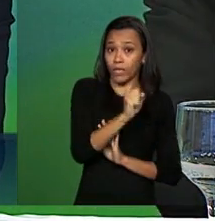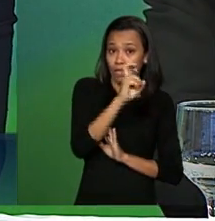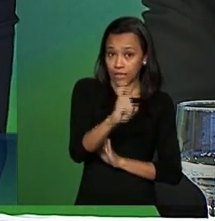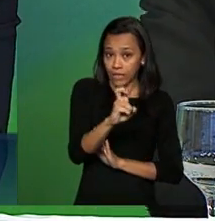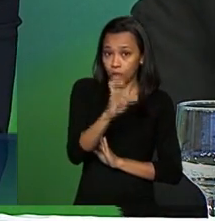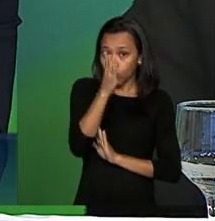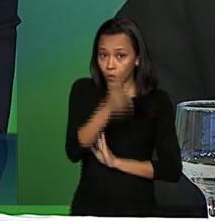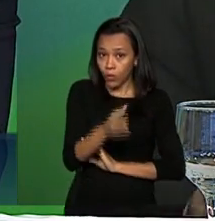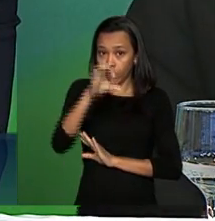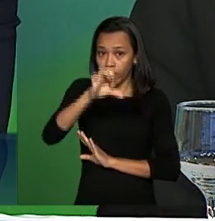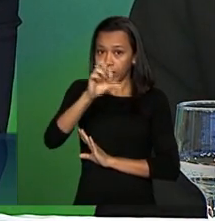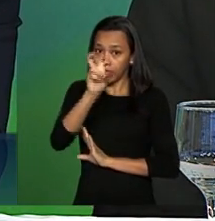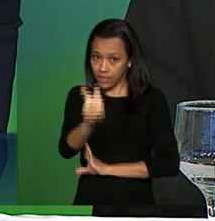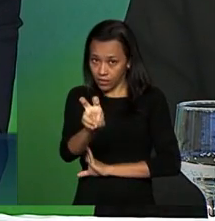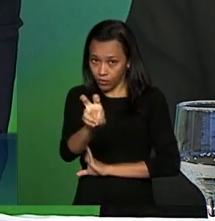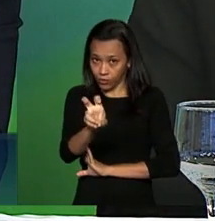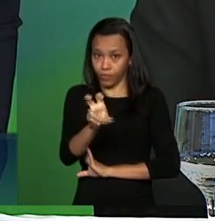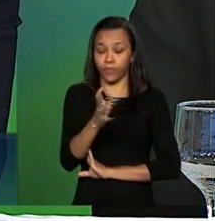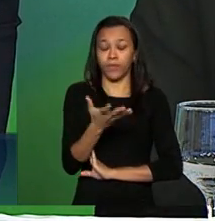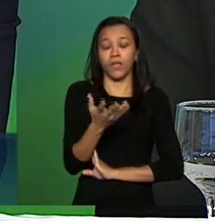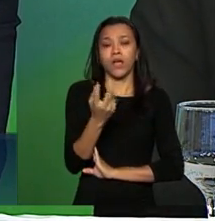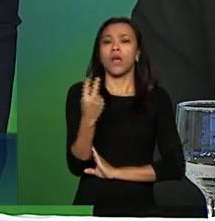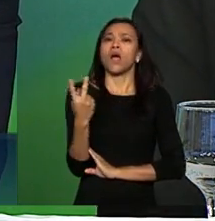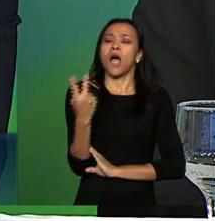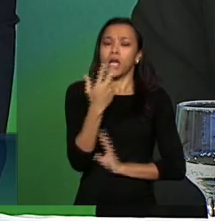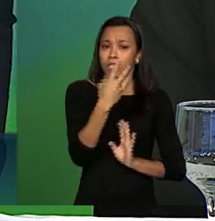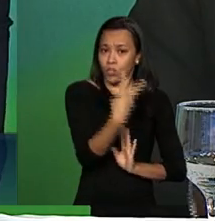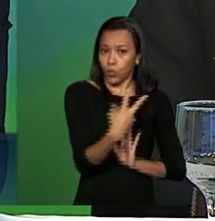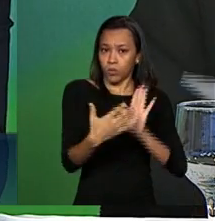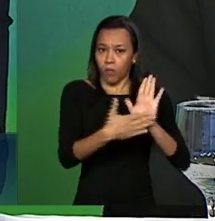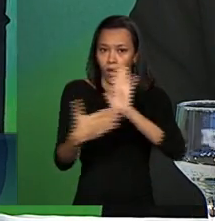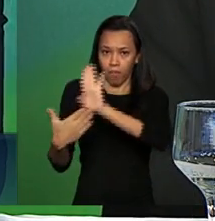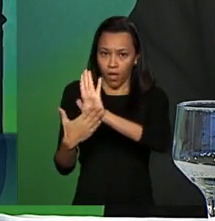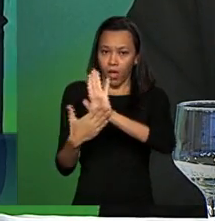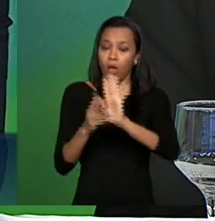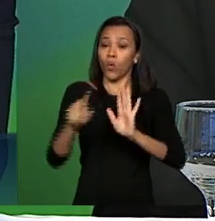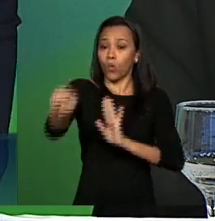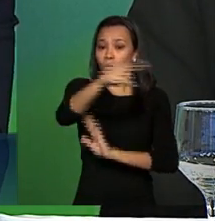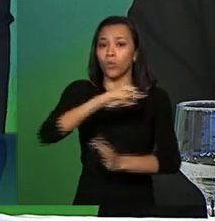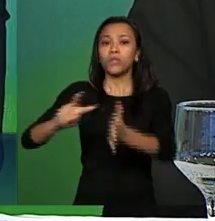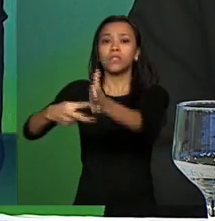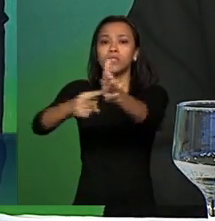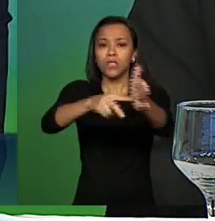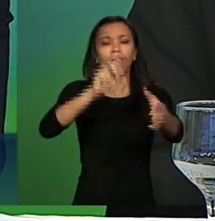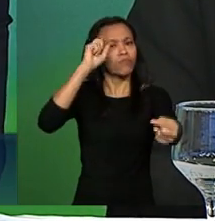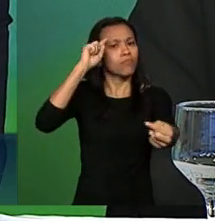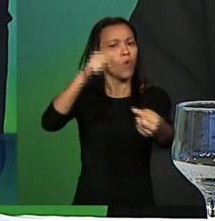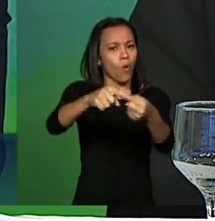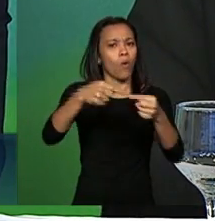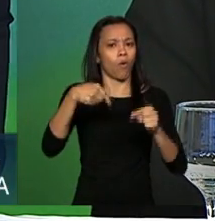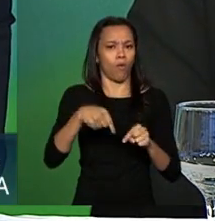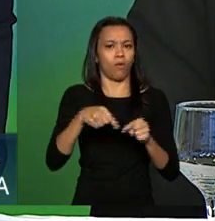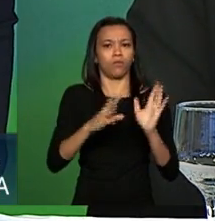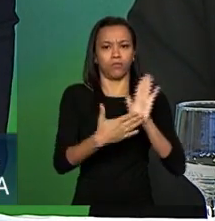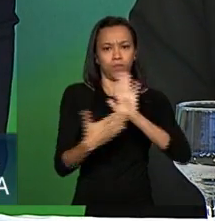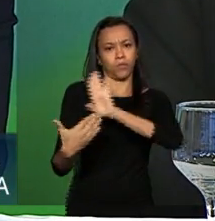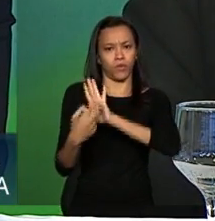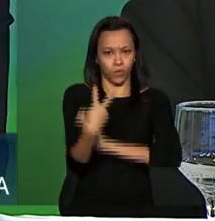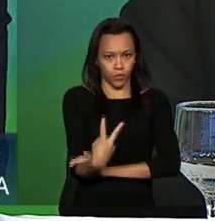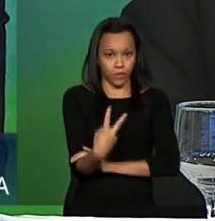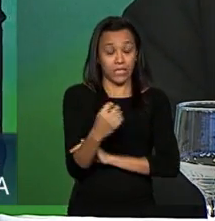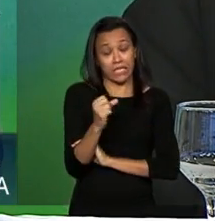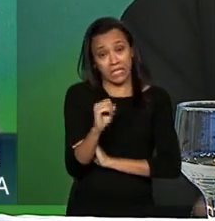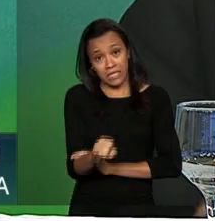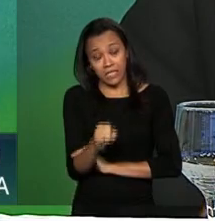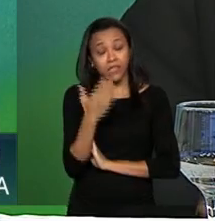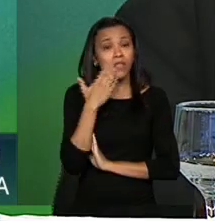e progressividade as centrais concordam com os dois se elas vão fazer alguma consideração a